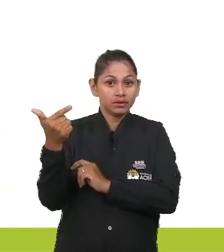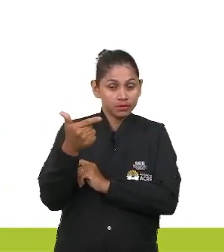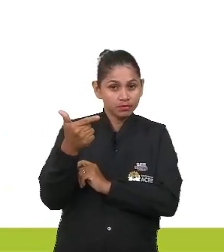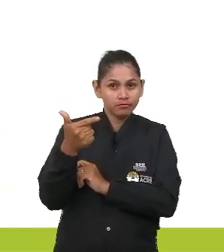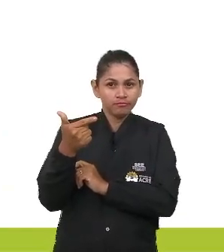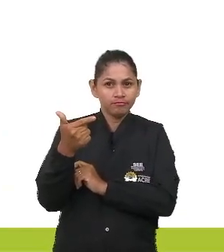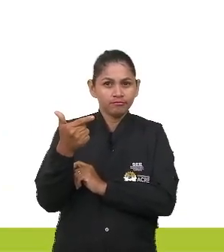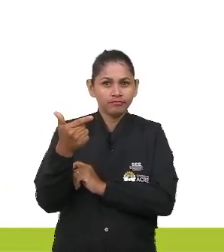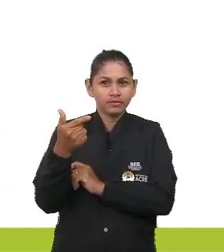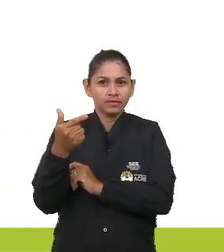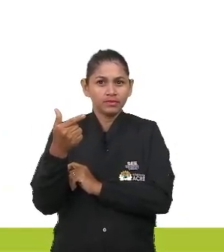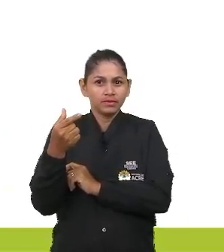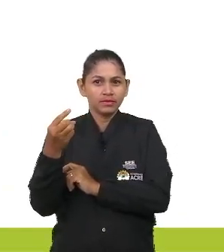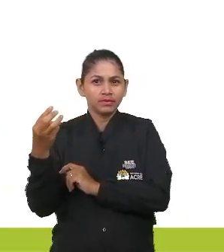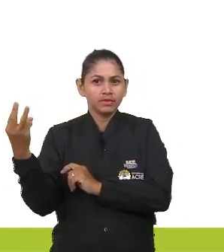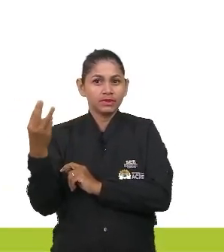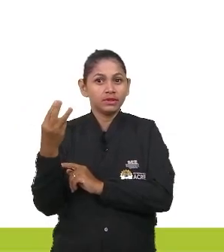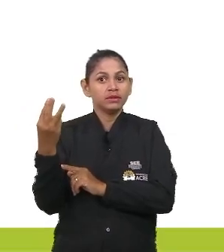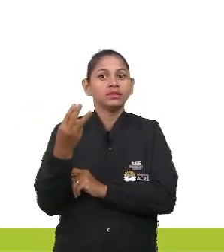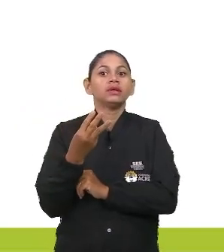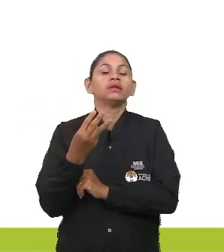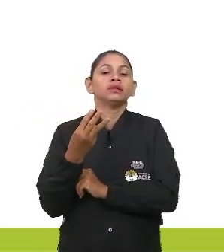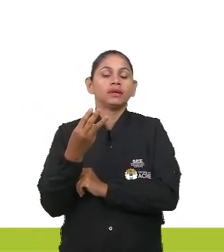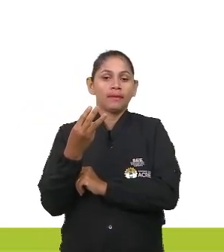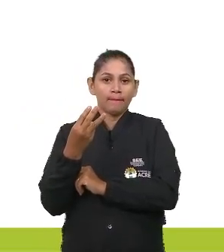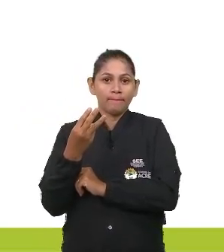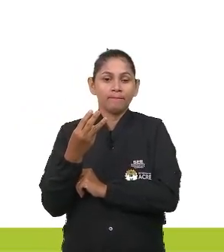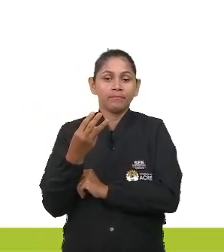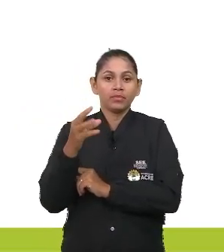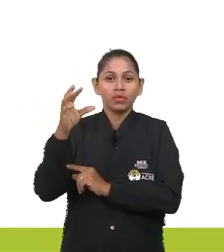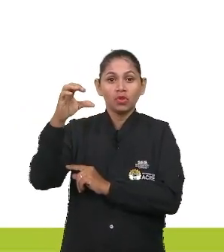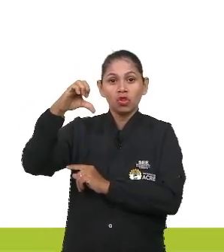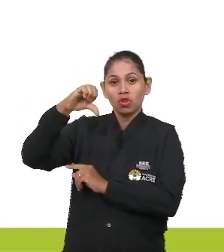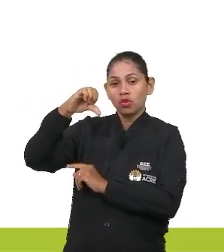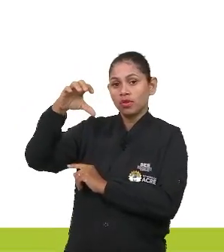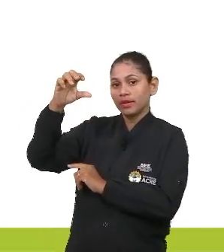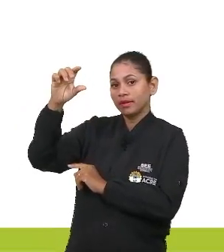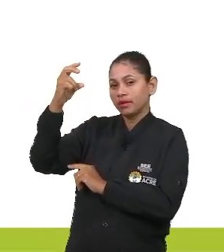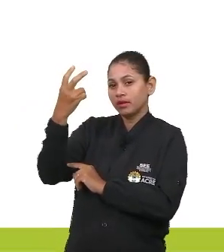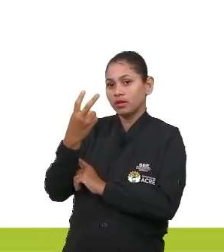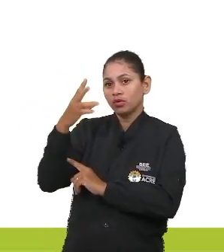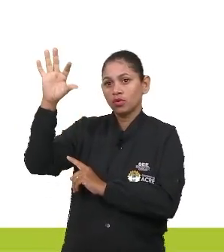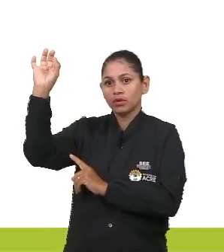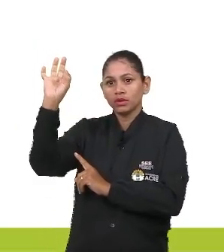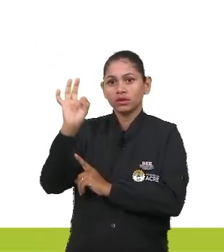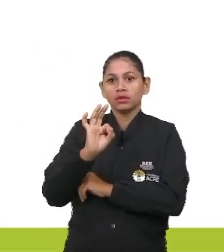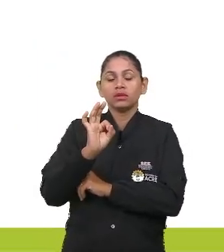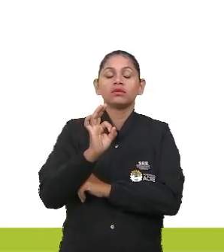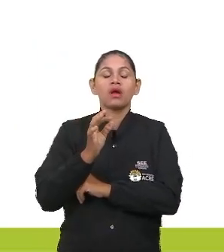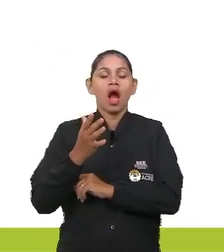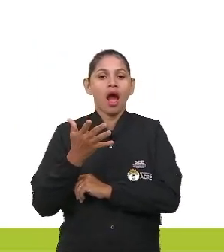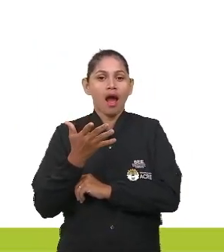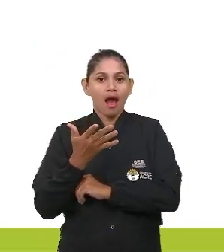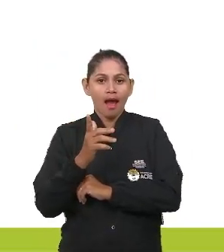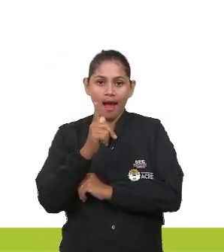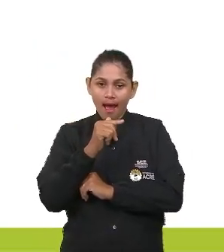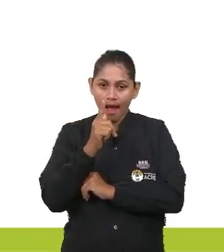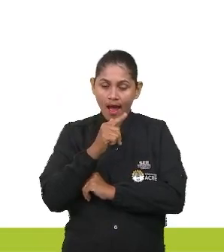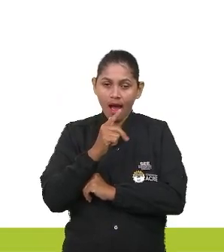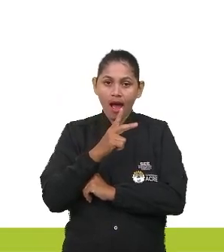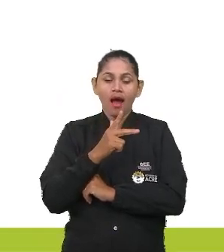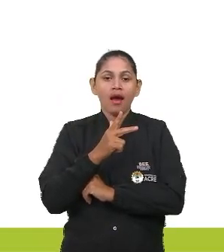levantamento do Instituto Trata Brasil mostra que o país não conseguirá alcançar a